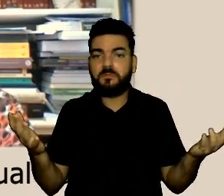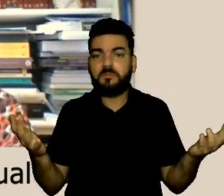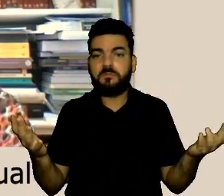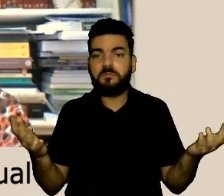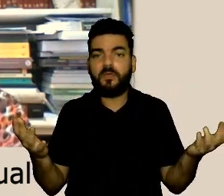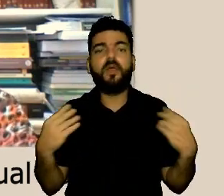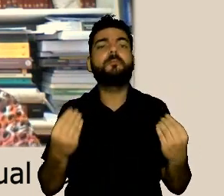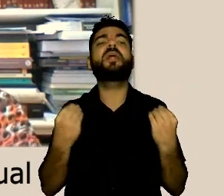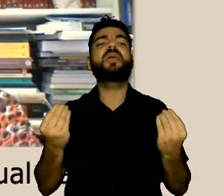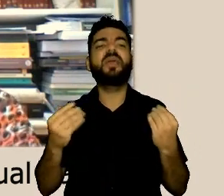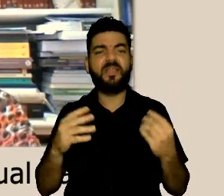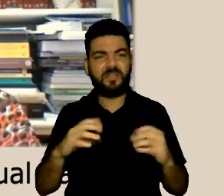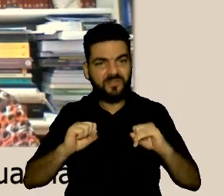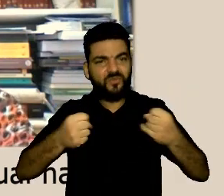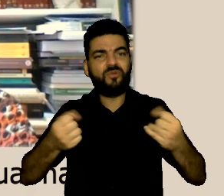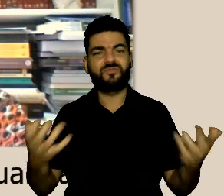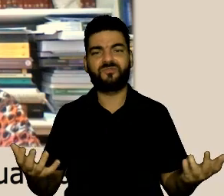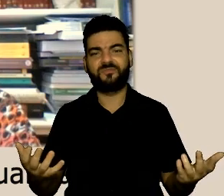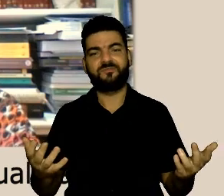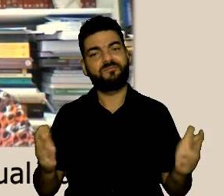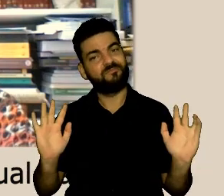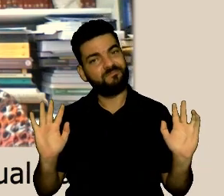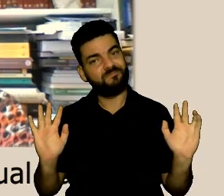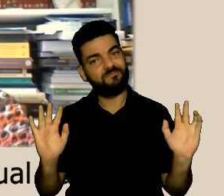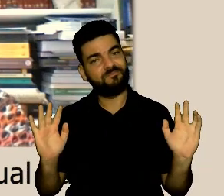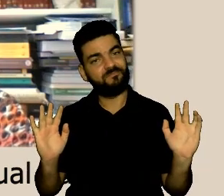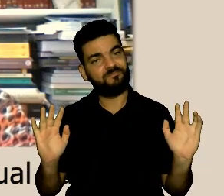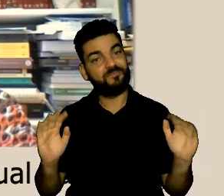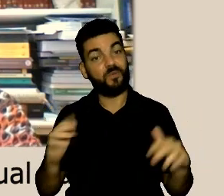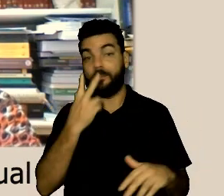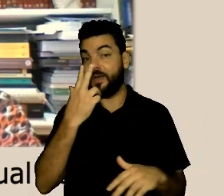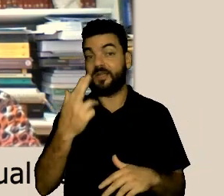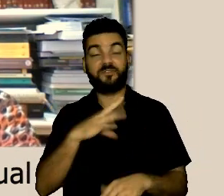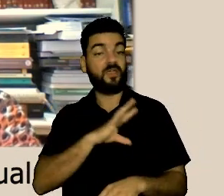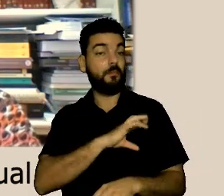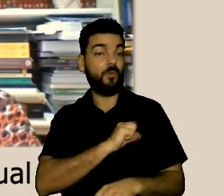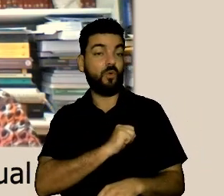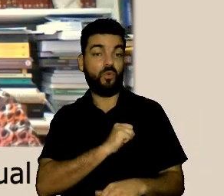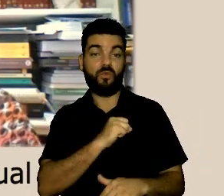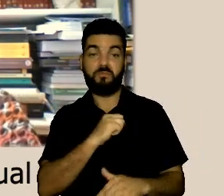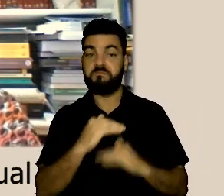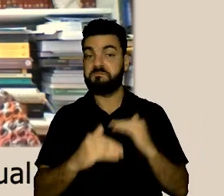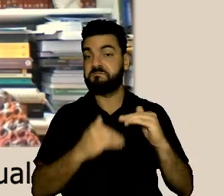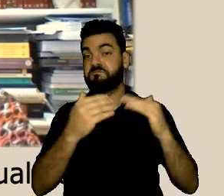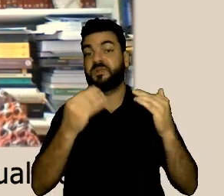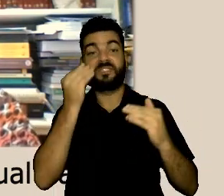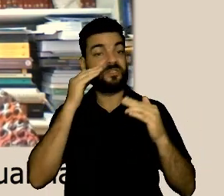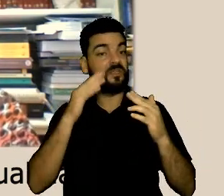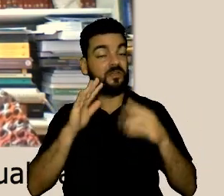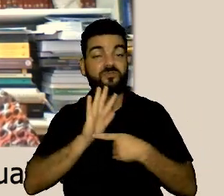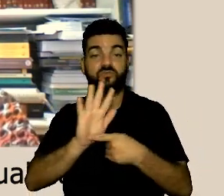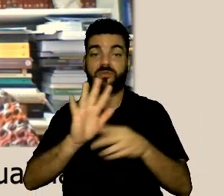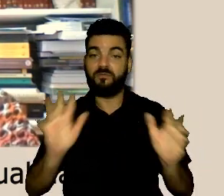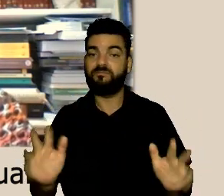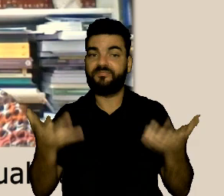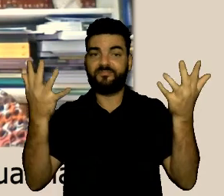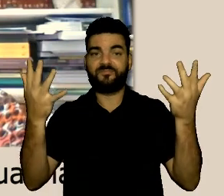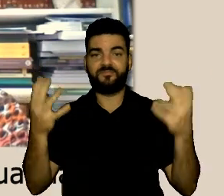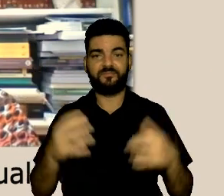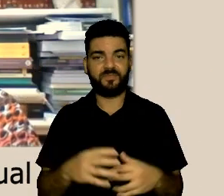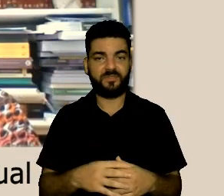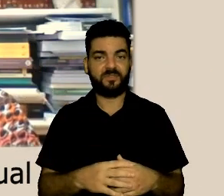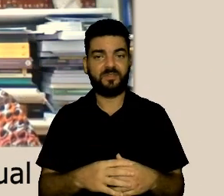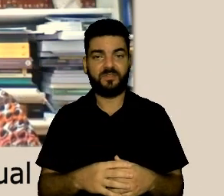que não é remunerada não há nenhuma cresta não há nenhuma função é assim é aquela história é o trabalho franciscano que nós